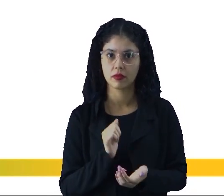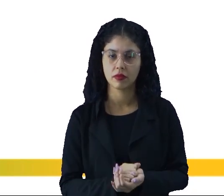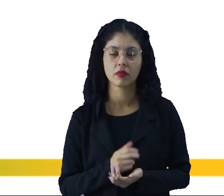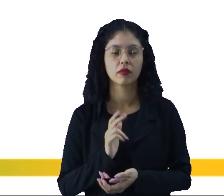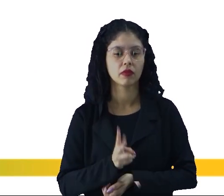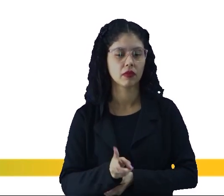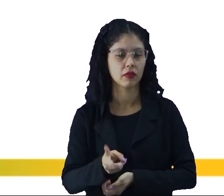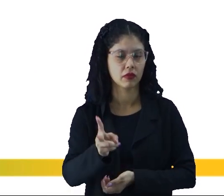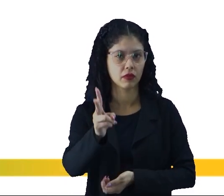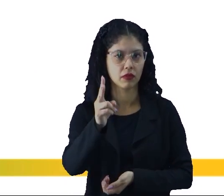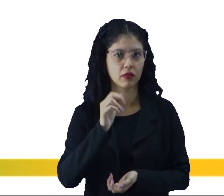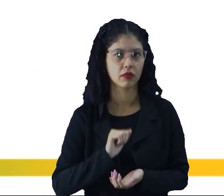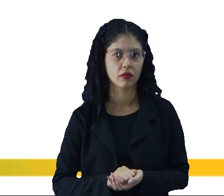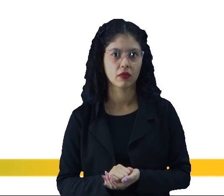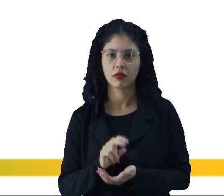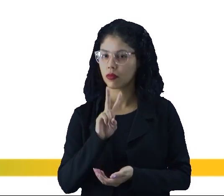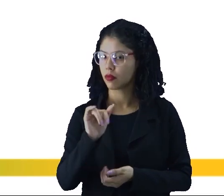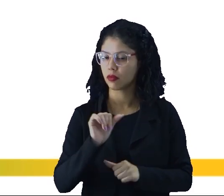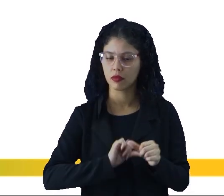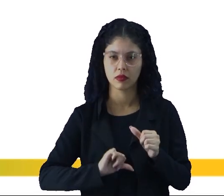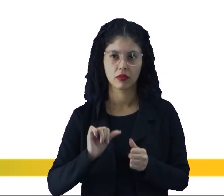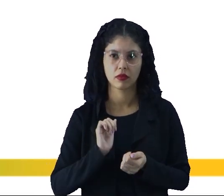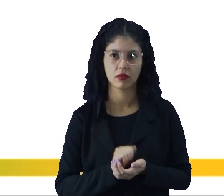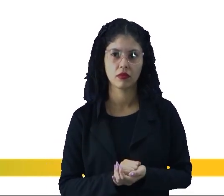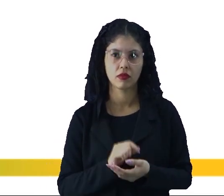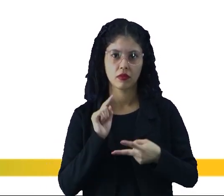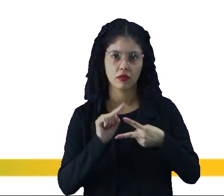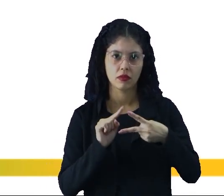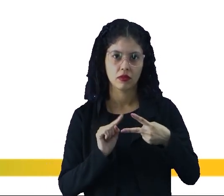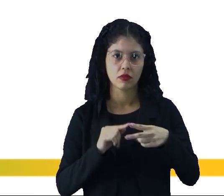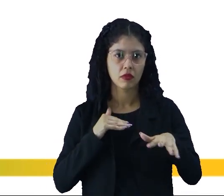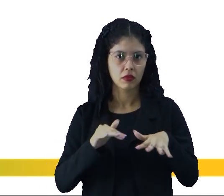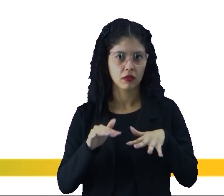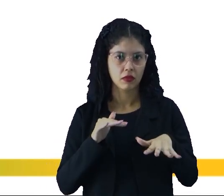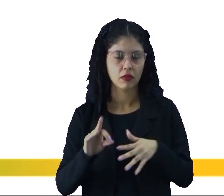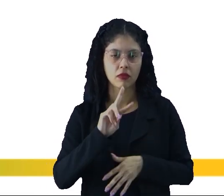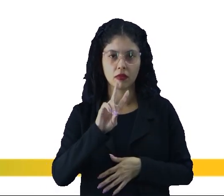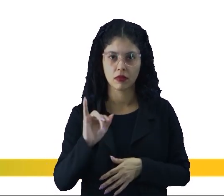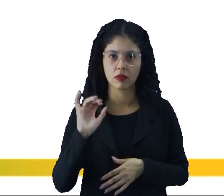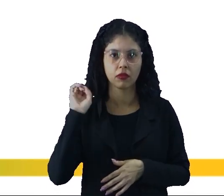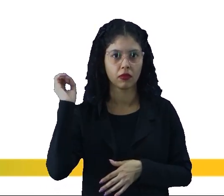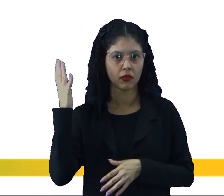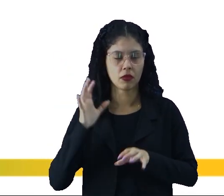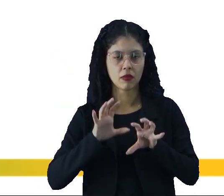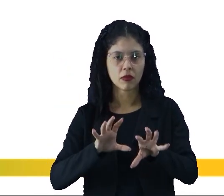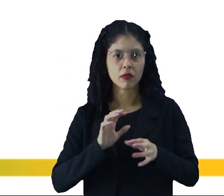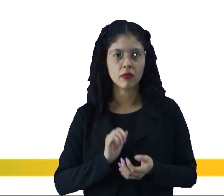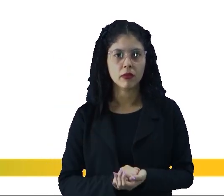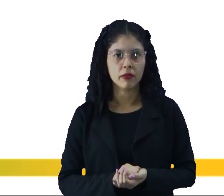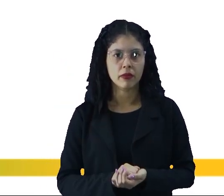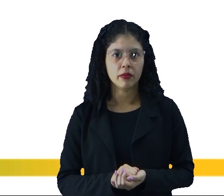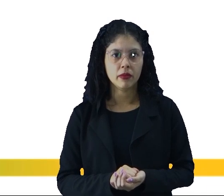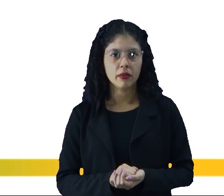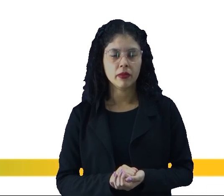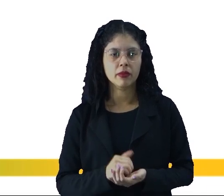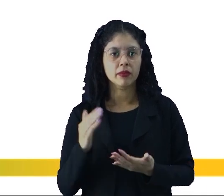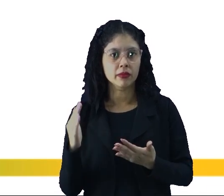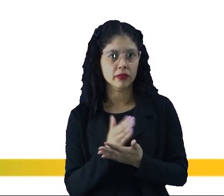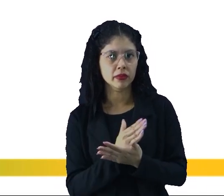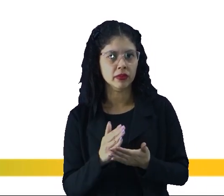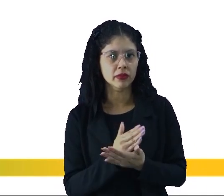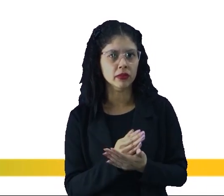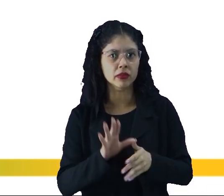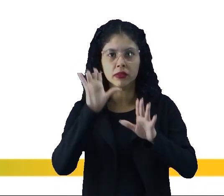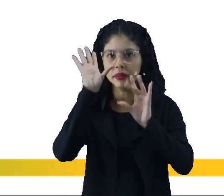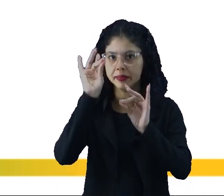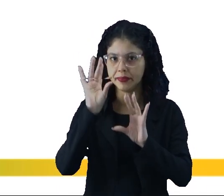constante, que não vai variar. Nos dois movimentos vai acontecer isso, vai ter algo que